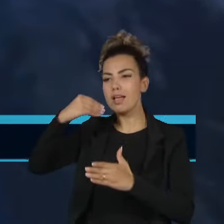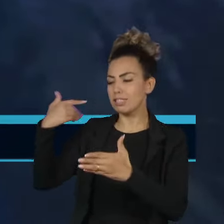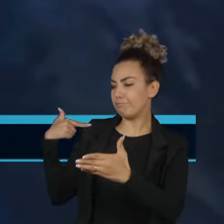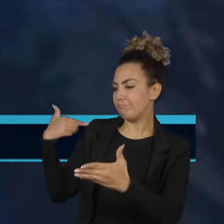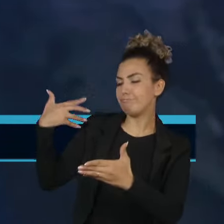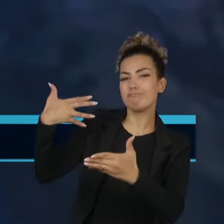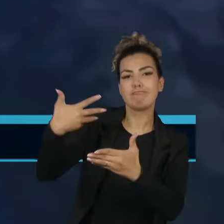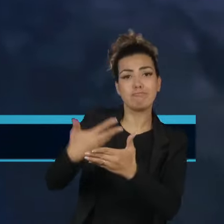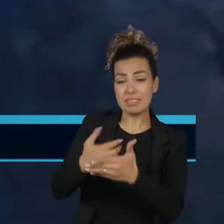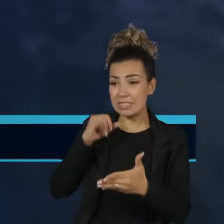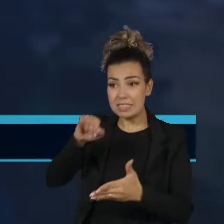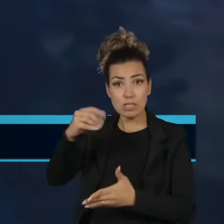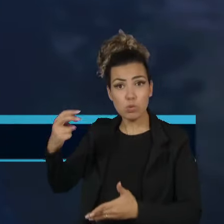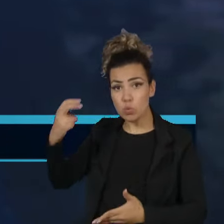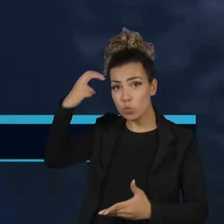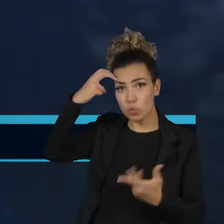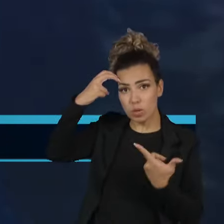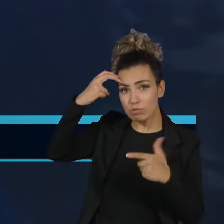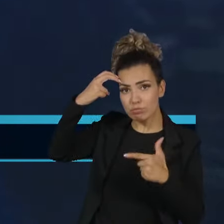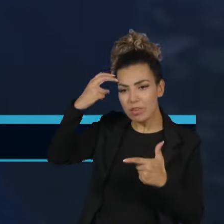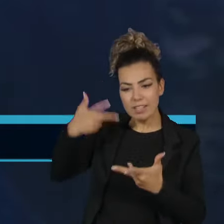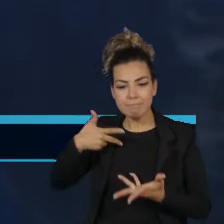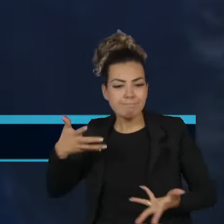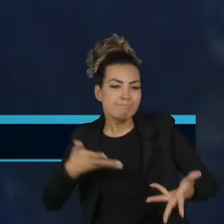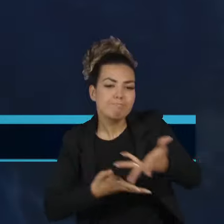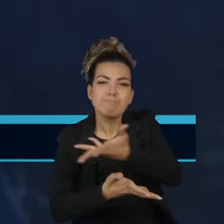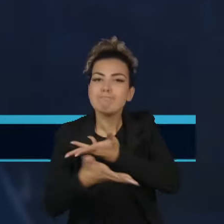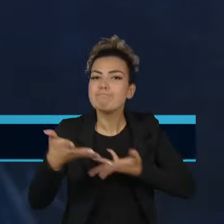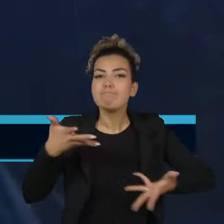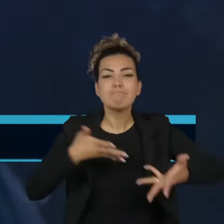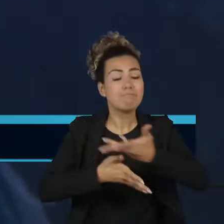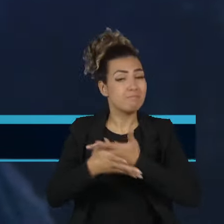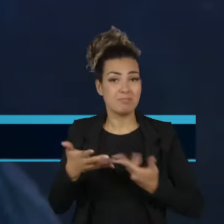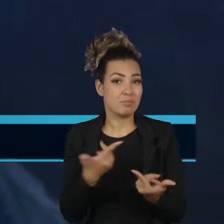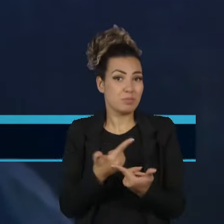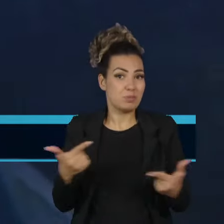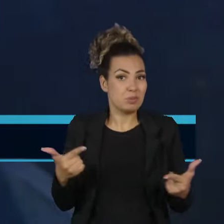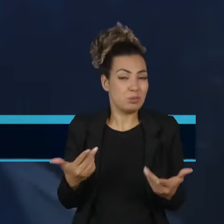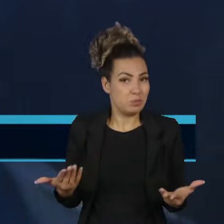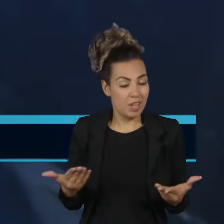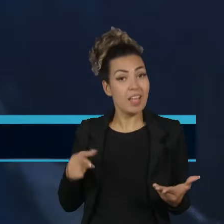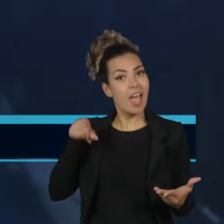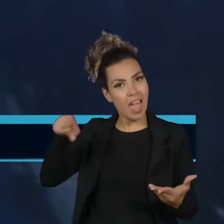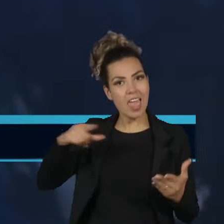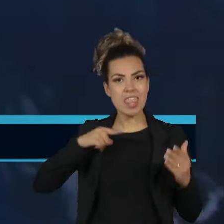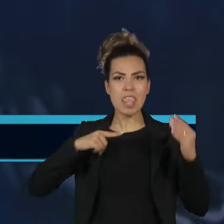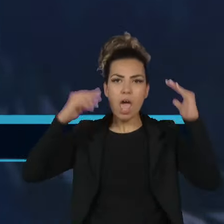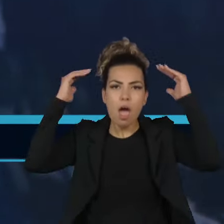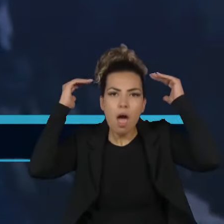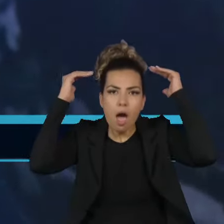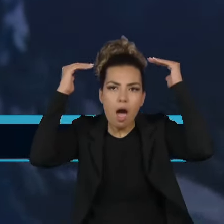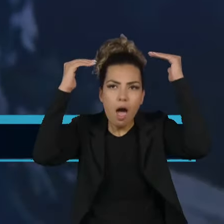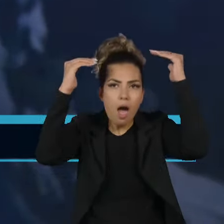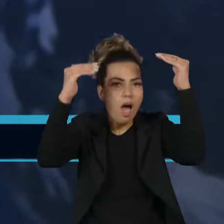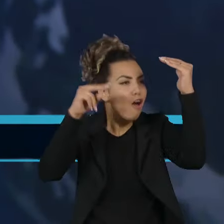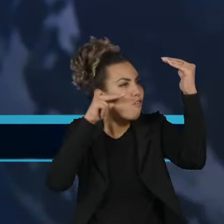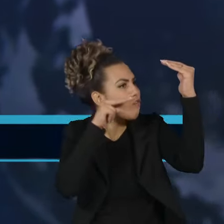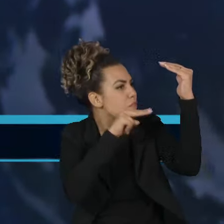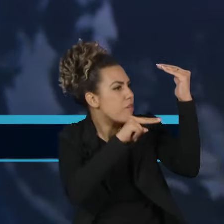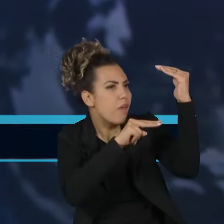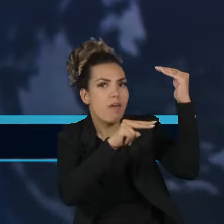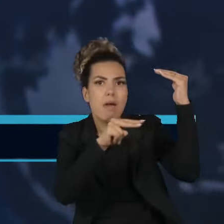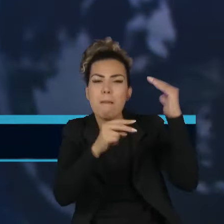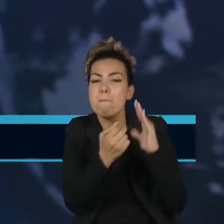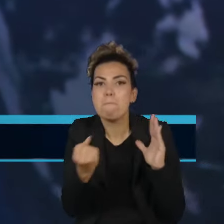e construção de pensamentos. Esse espírito estava expresso em uma gruta repleta de símbolos de etnias indígenas que acabou